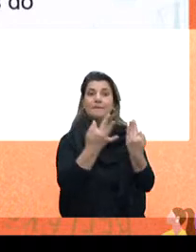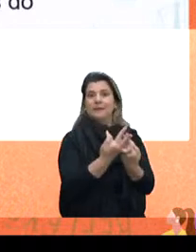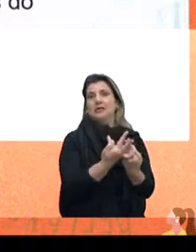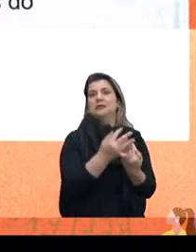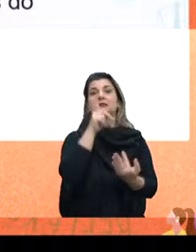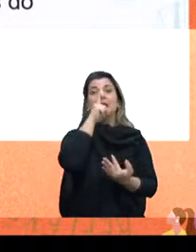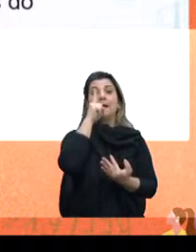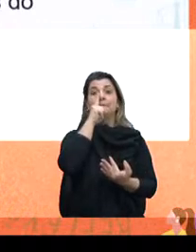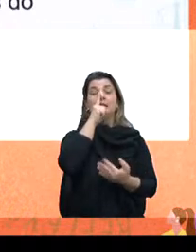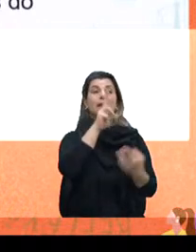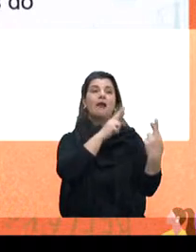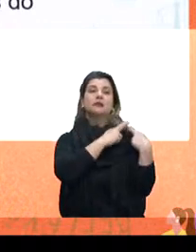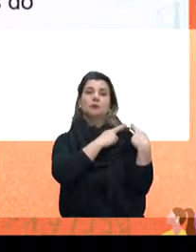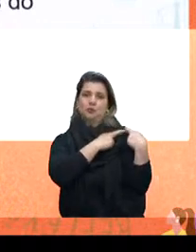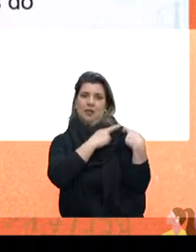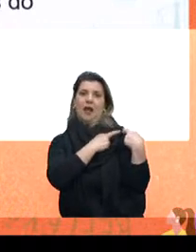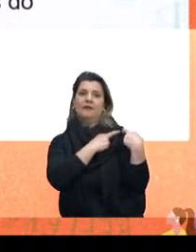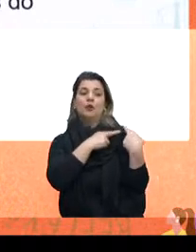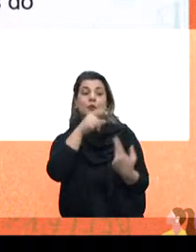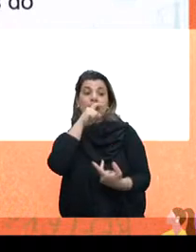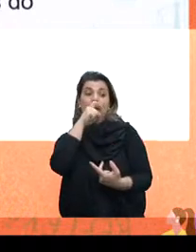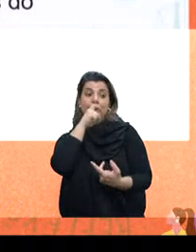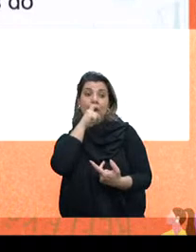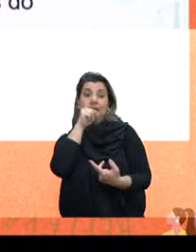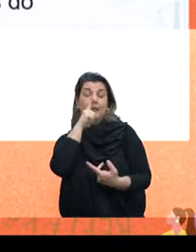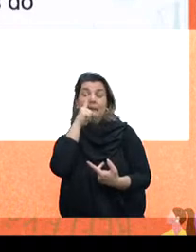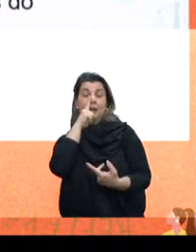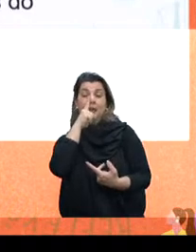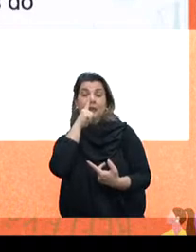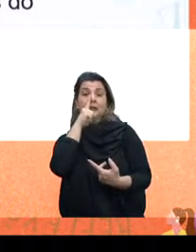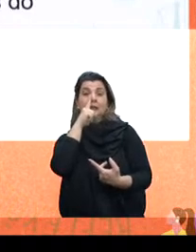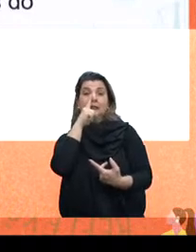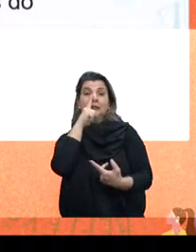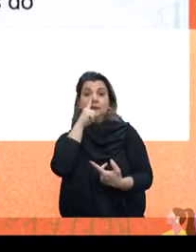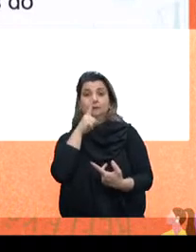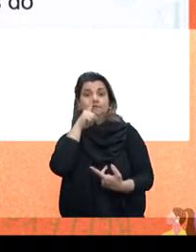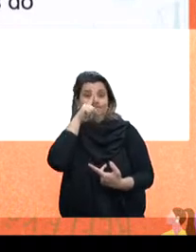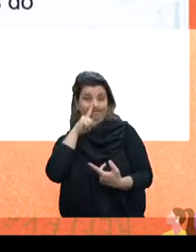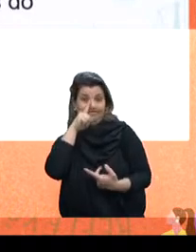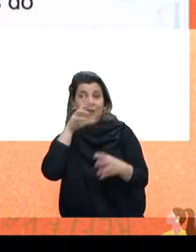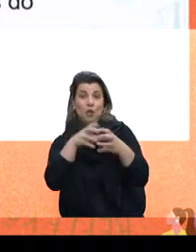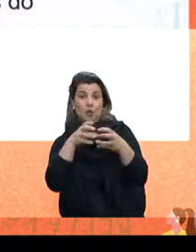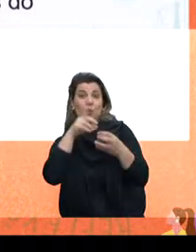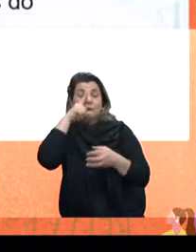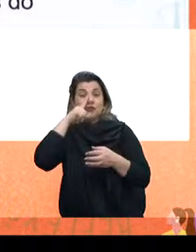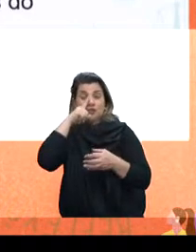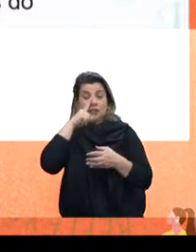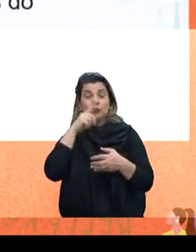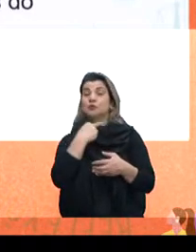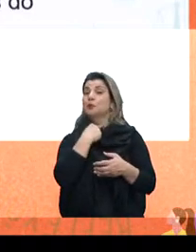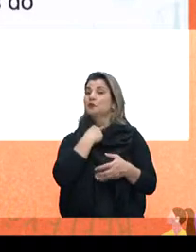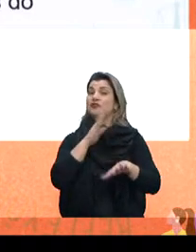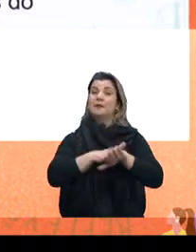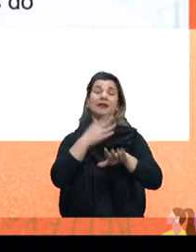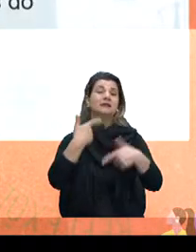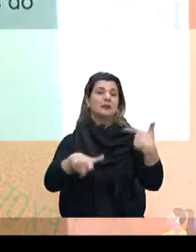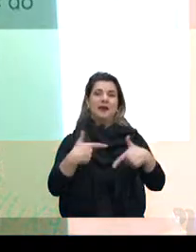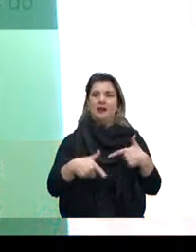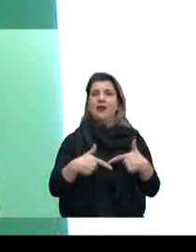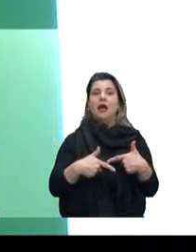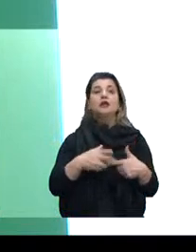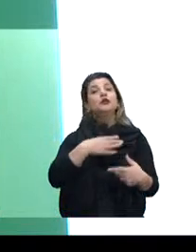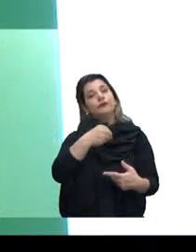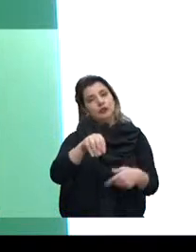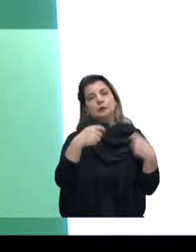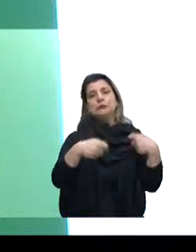a mãe era responsável e a mãe era grupo de risco, não podia mais trabalhar, fazer o que fazia, e o filho tem que ir para o mercado